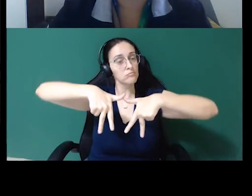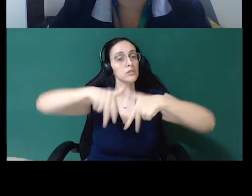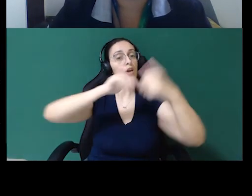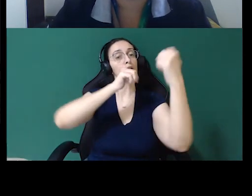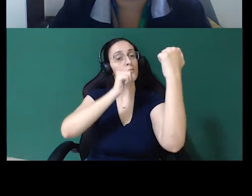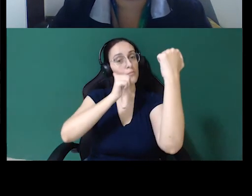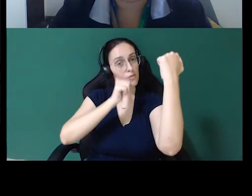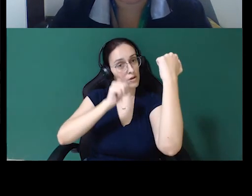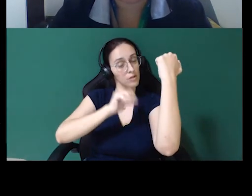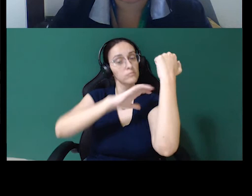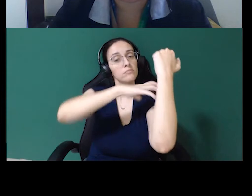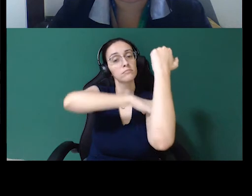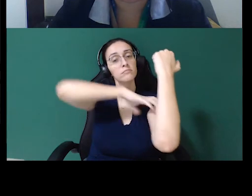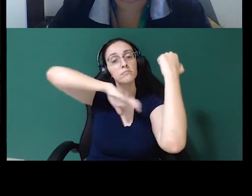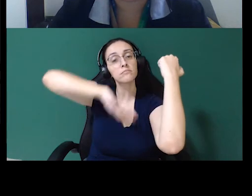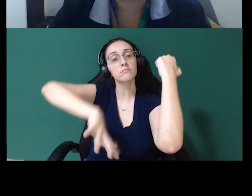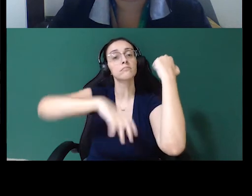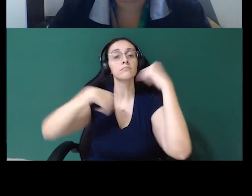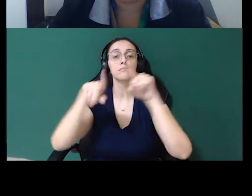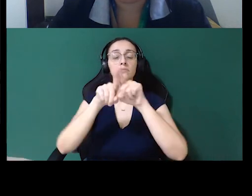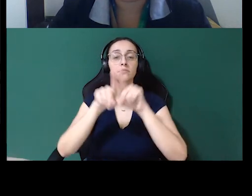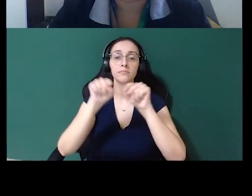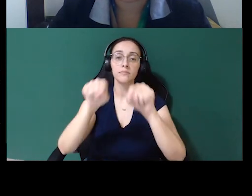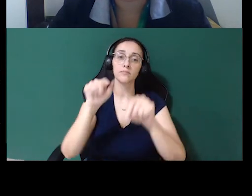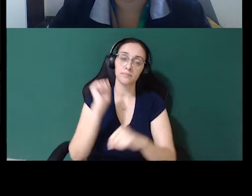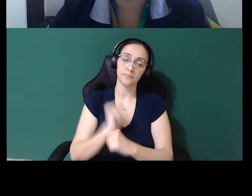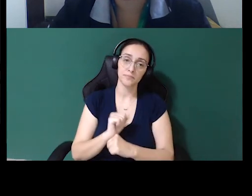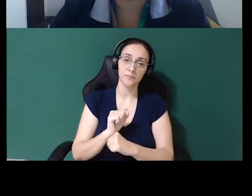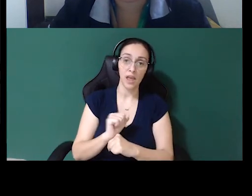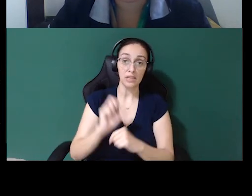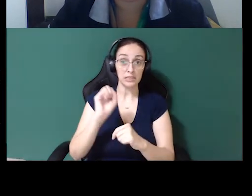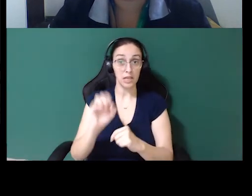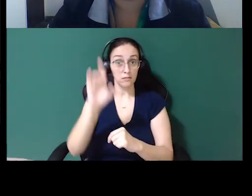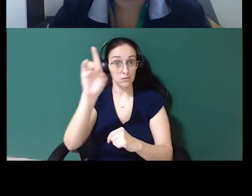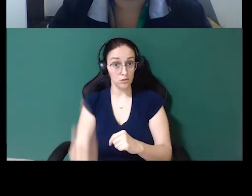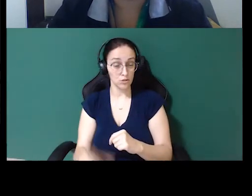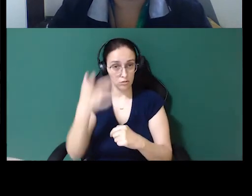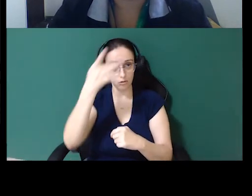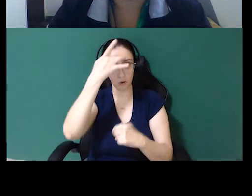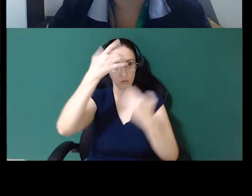partir do CEO tendo essa consciência,